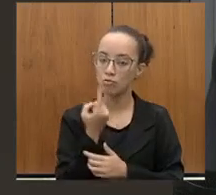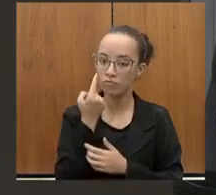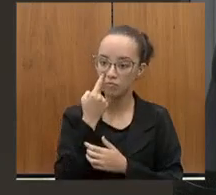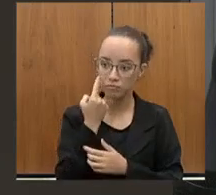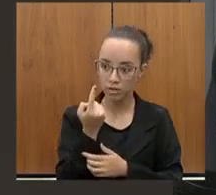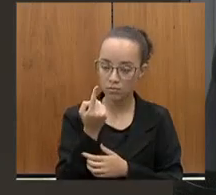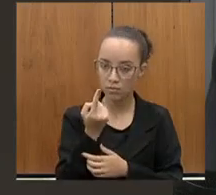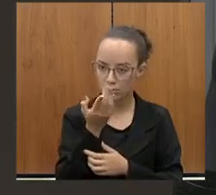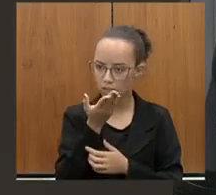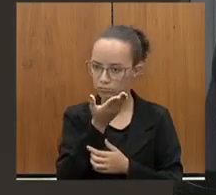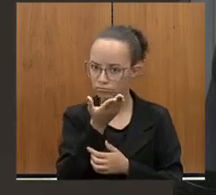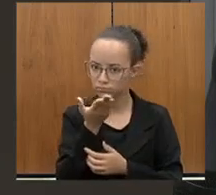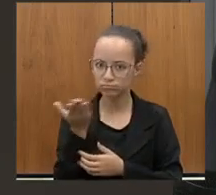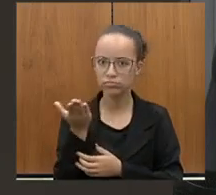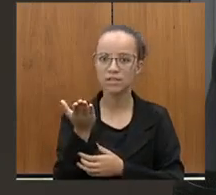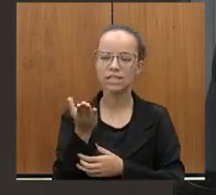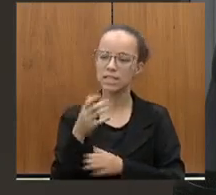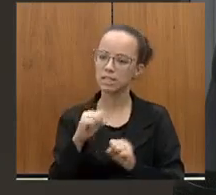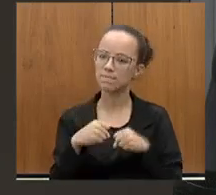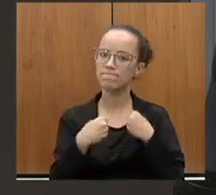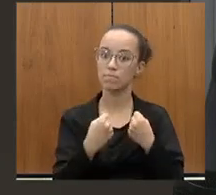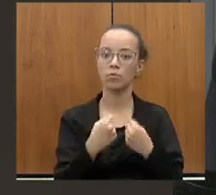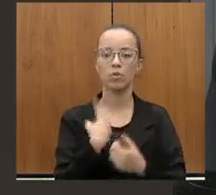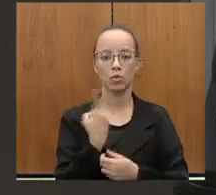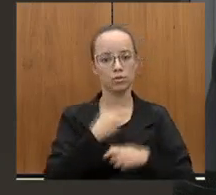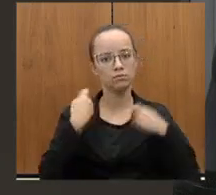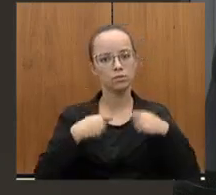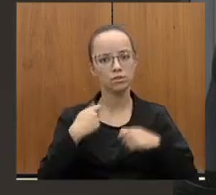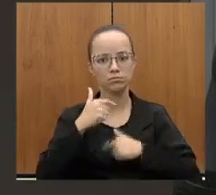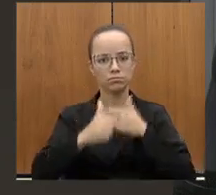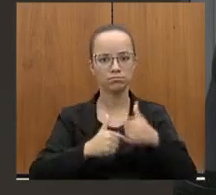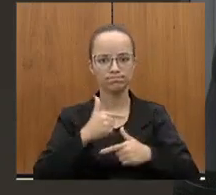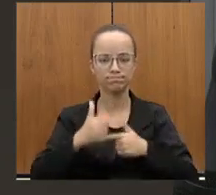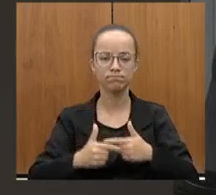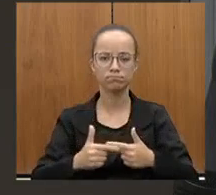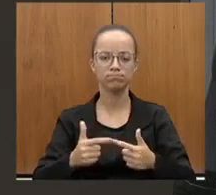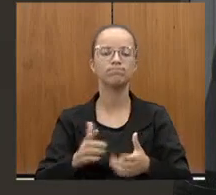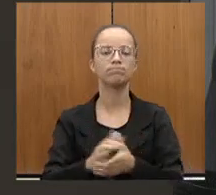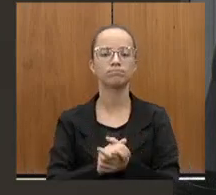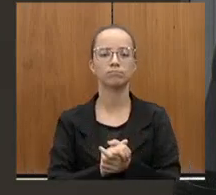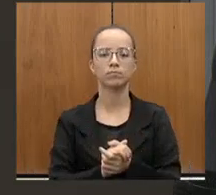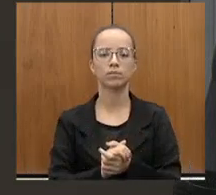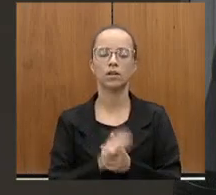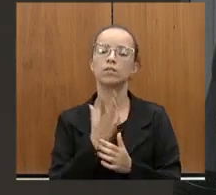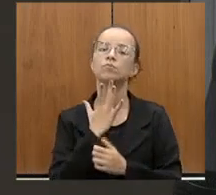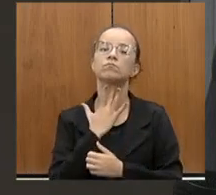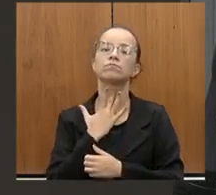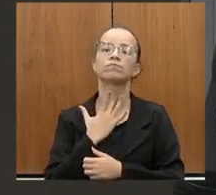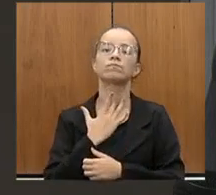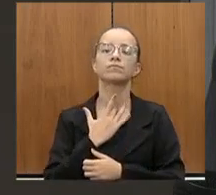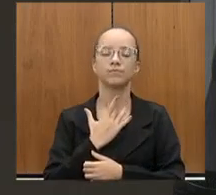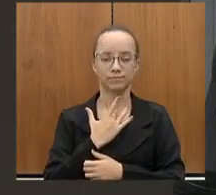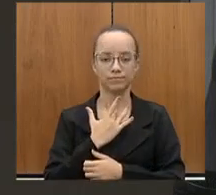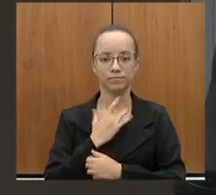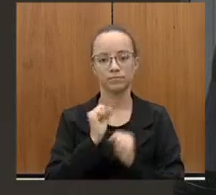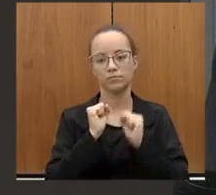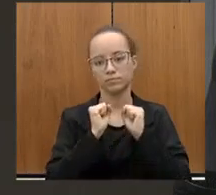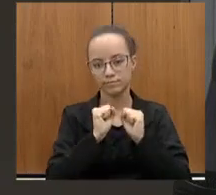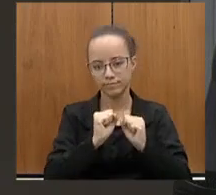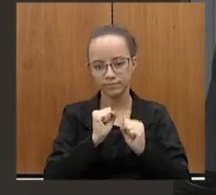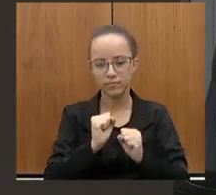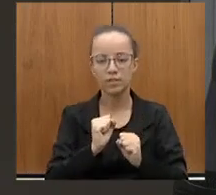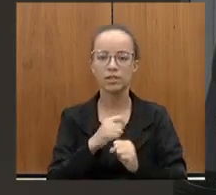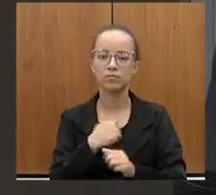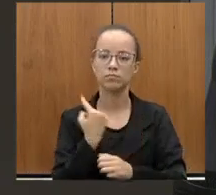essa garra, nós precisamos é disso, essa garra, essa vontade e de podermos aí